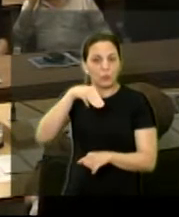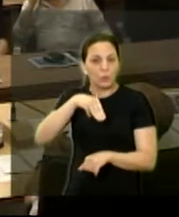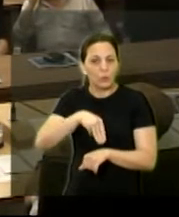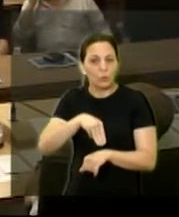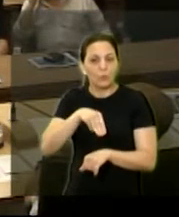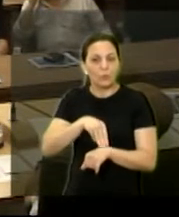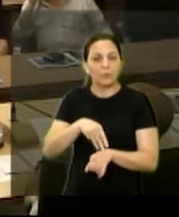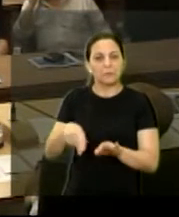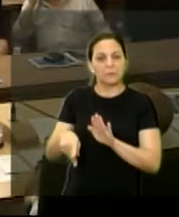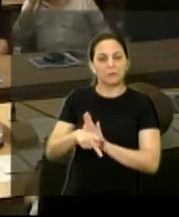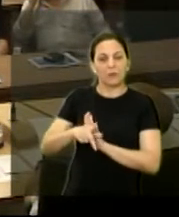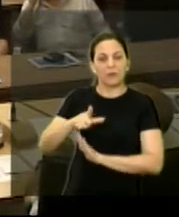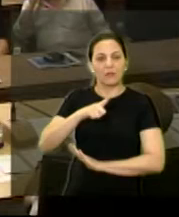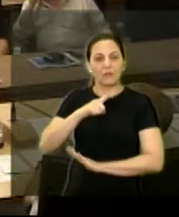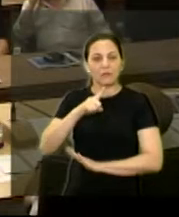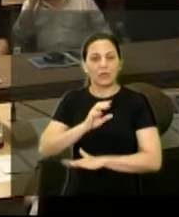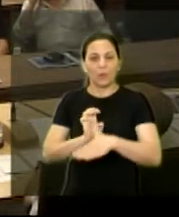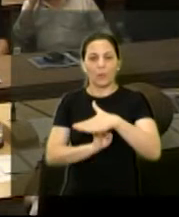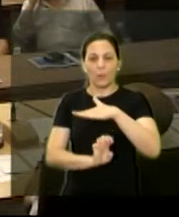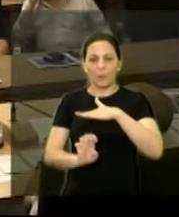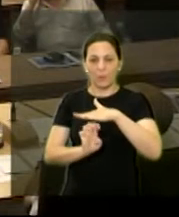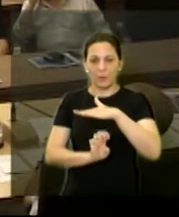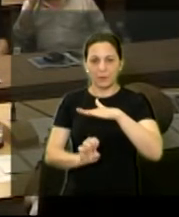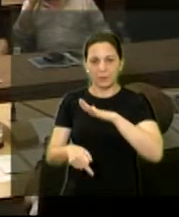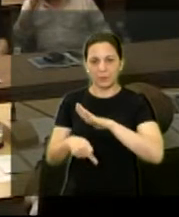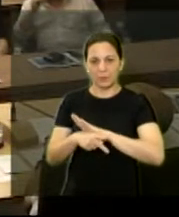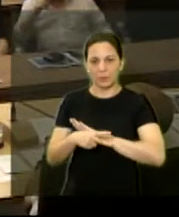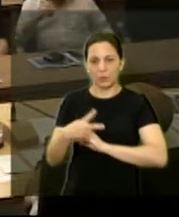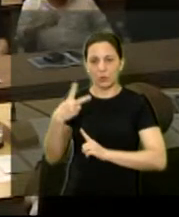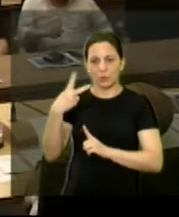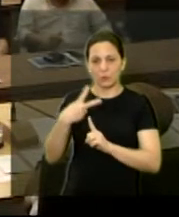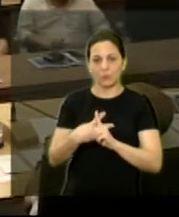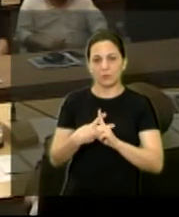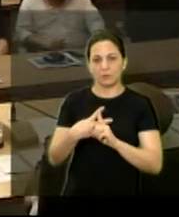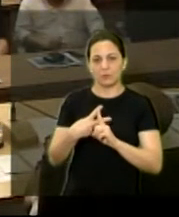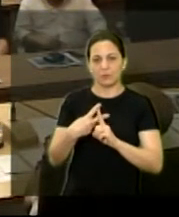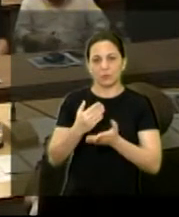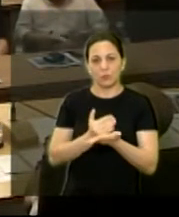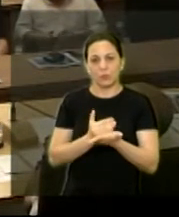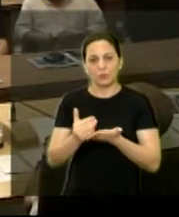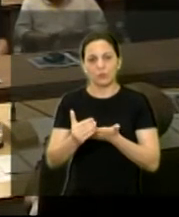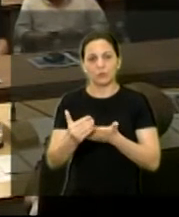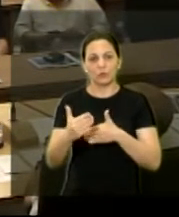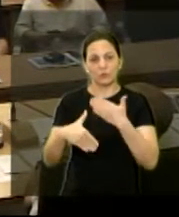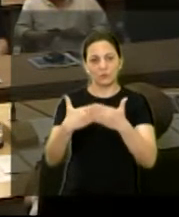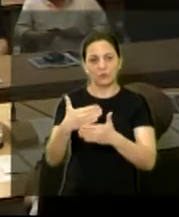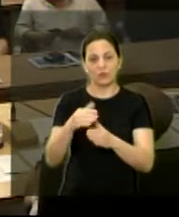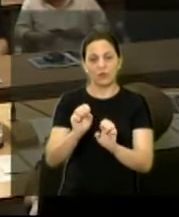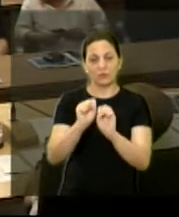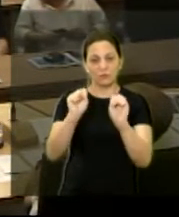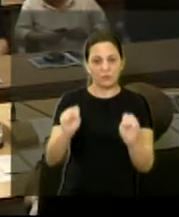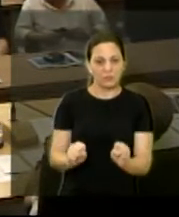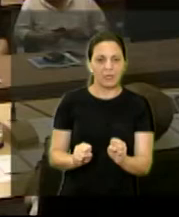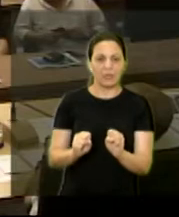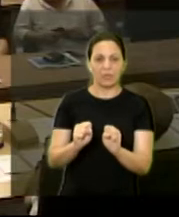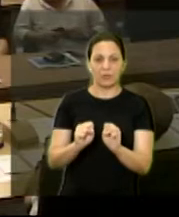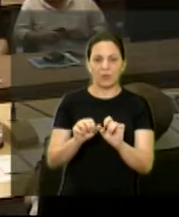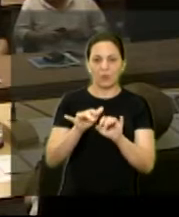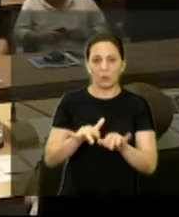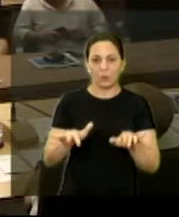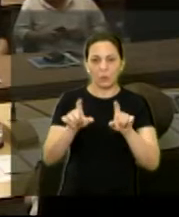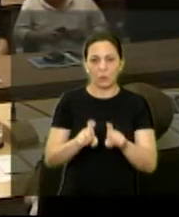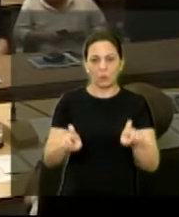existe uma empresa que há dois meses começou a desenvolver um novo sistema que é para